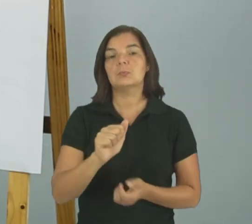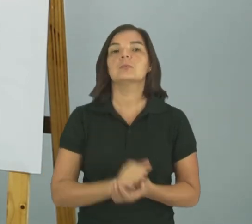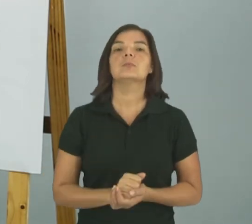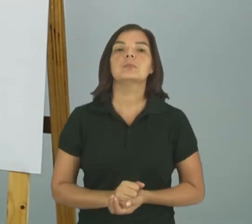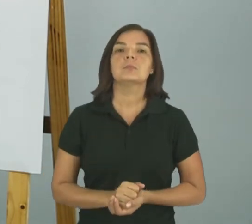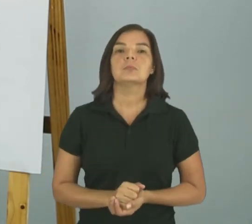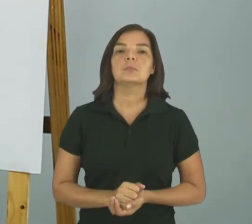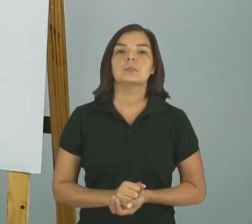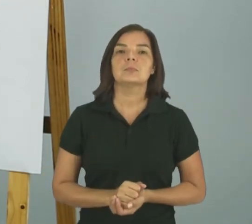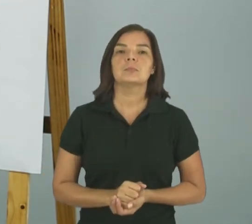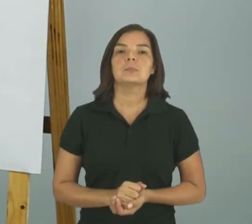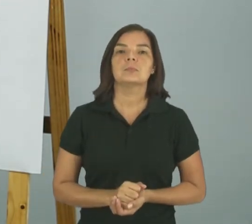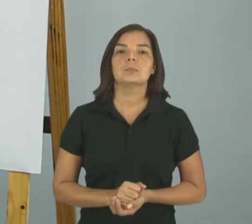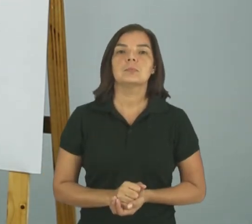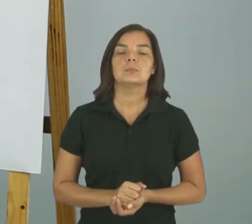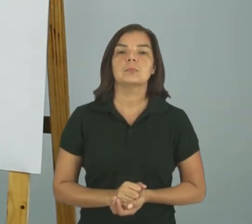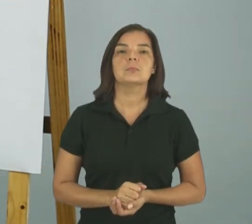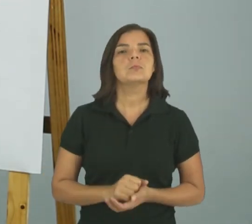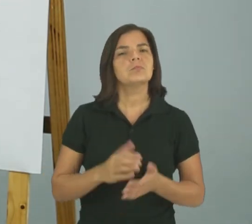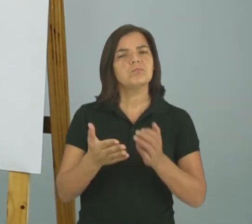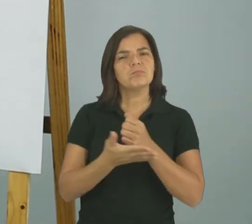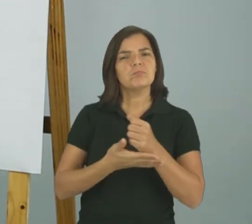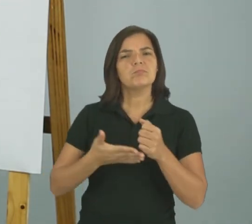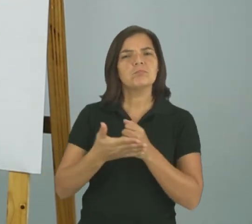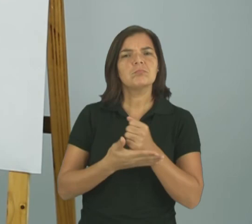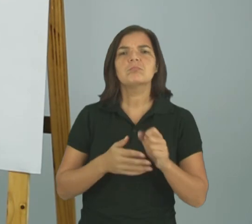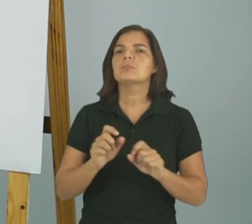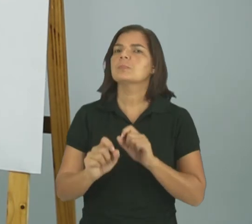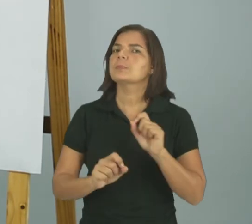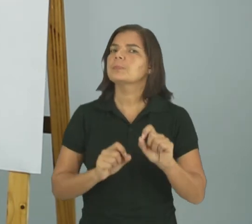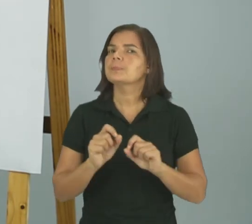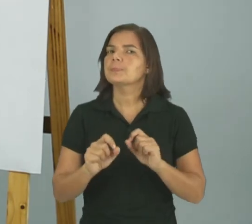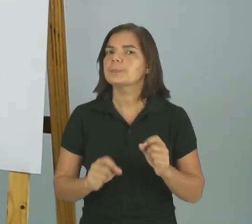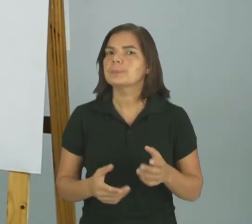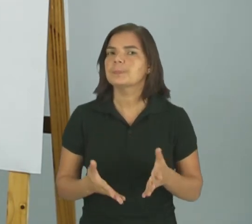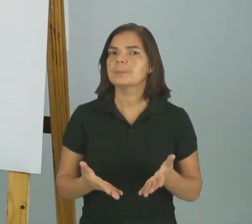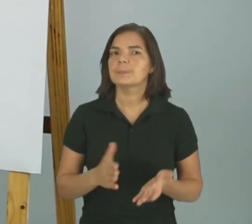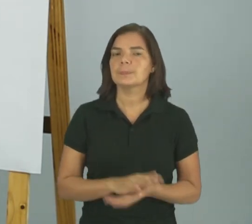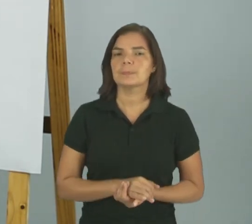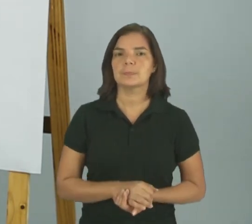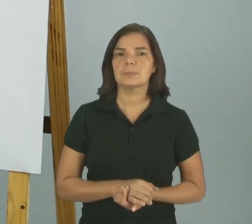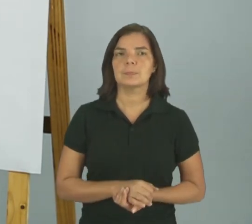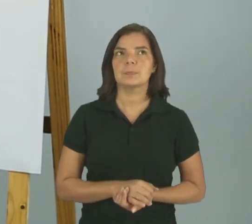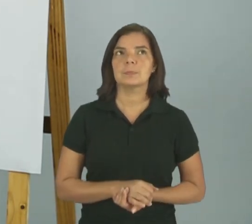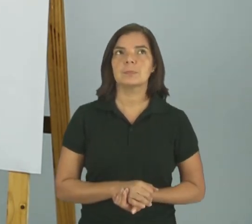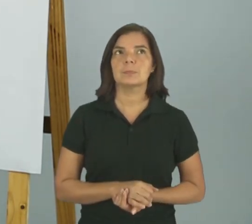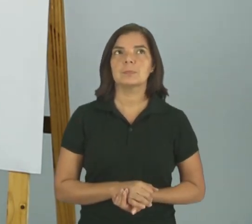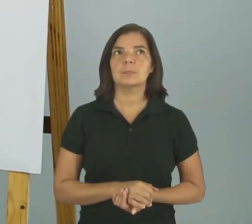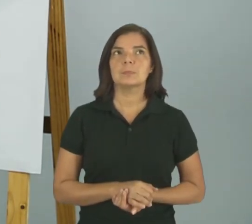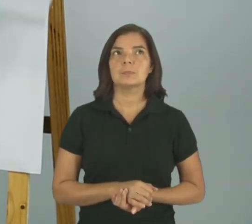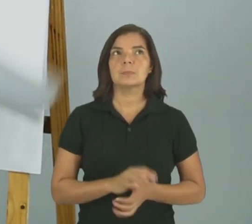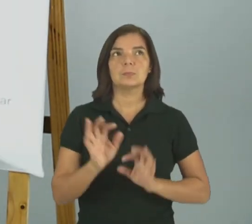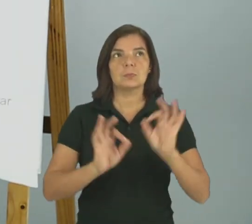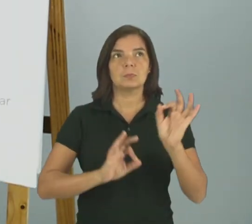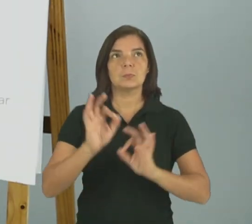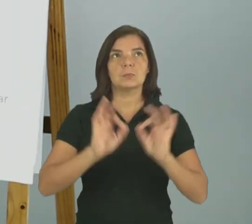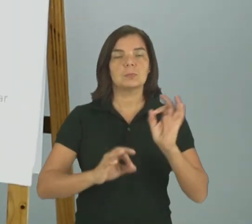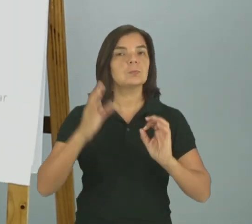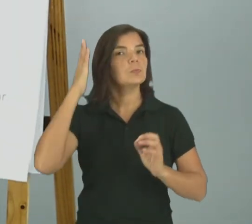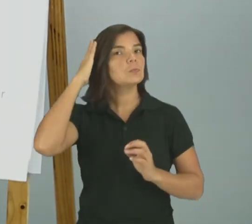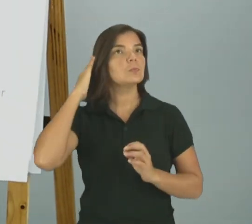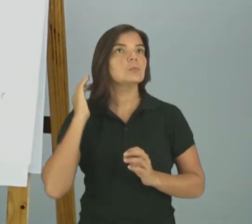É... Basicamente É isso aqui Esse poema Dessa forma Que tem o cabelo de Lely